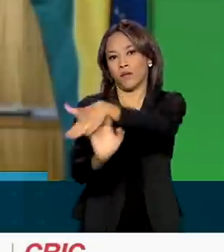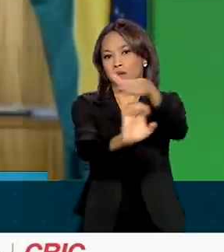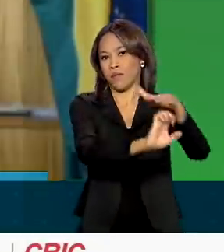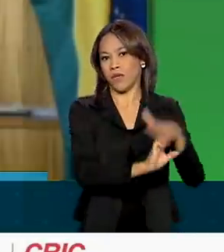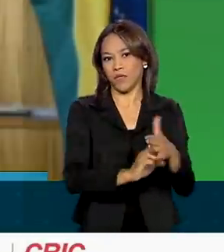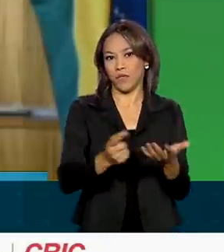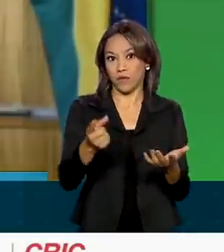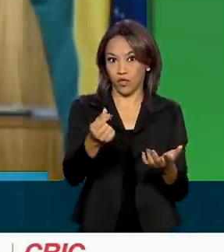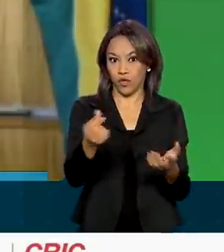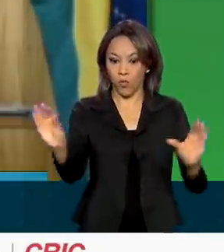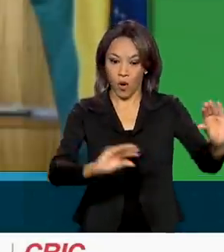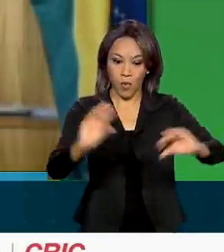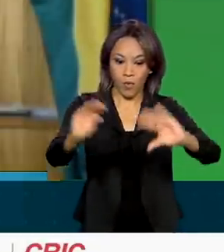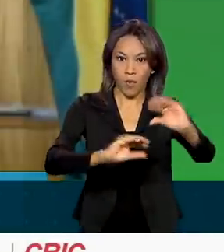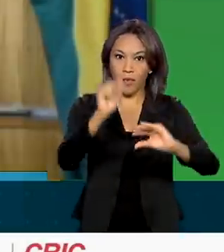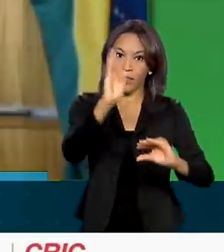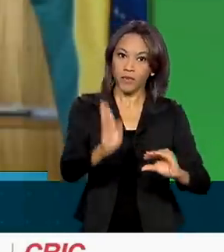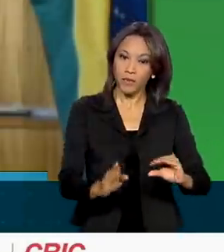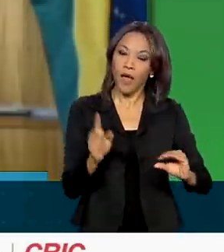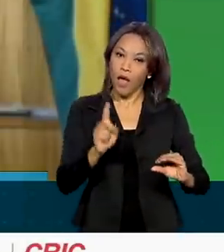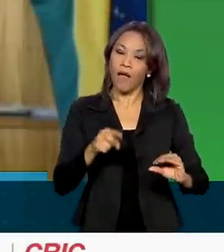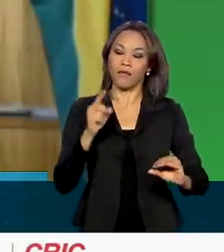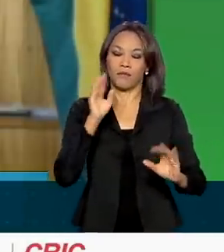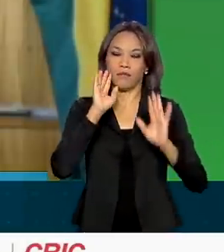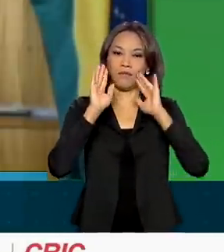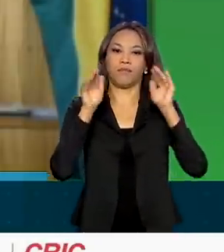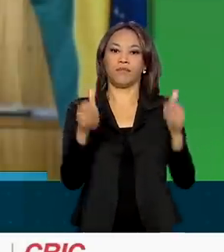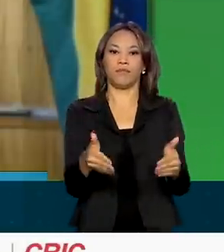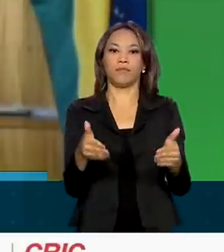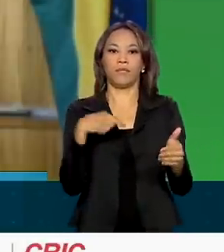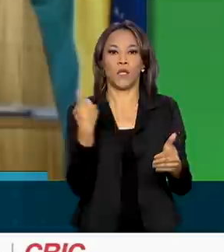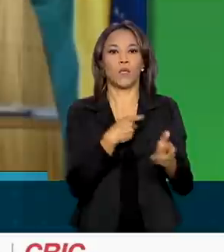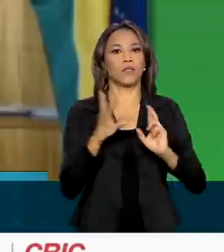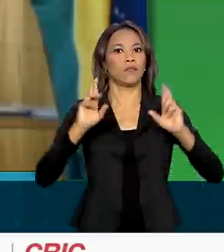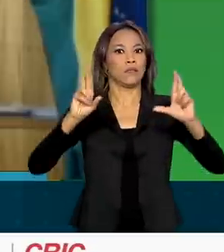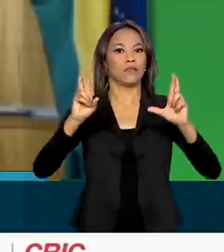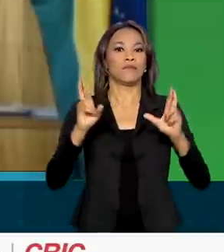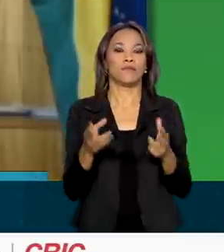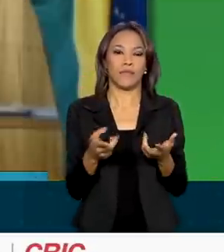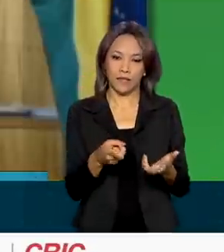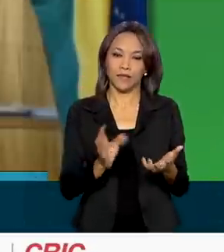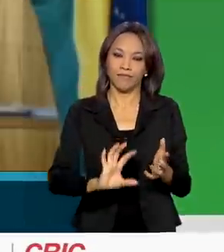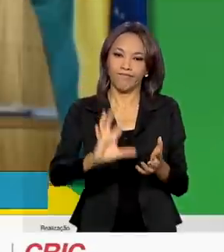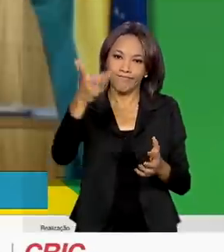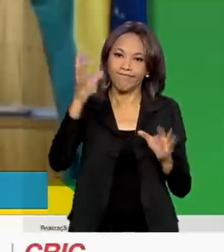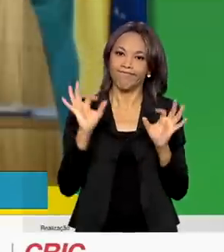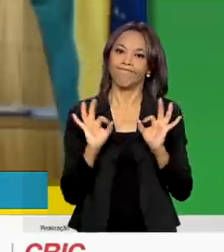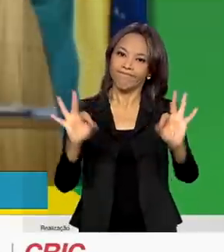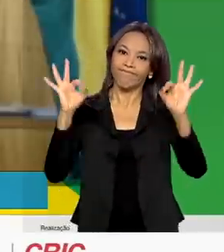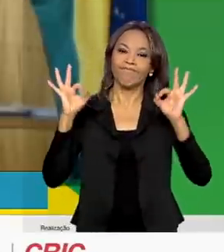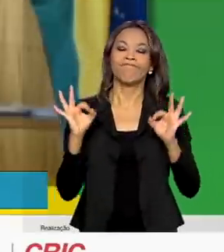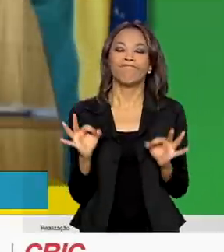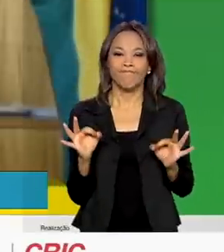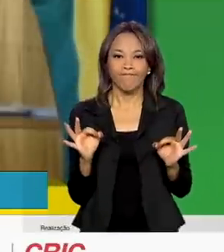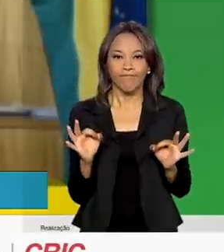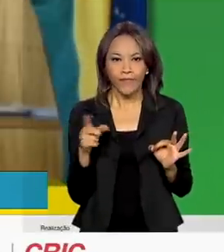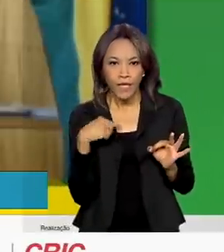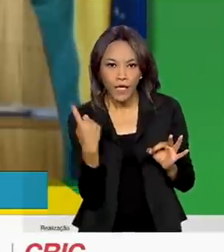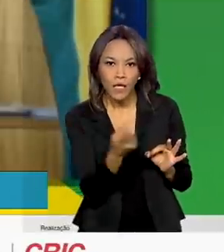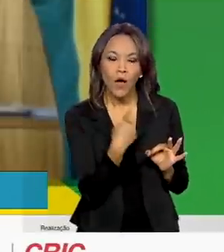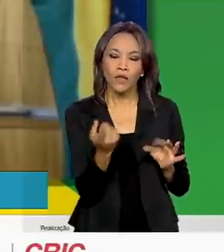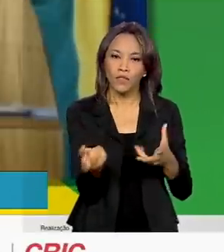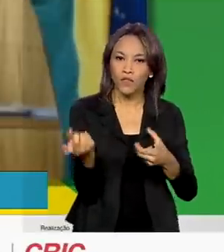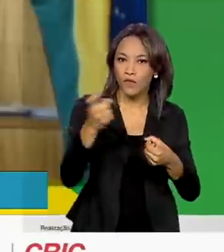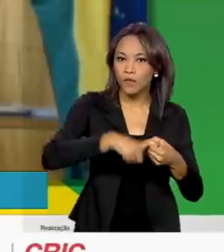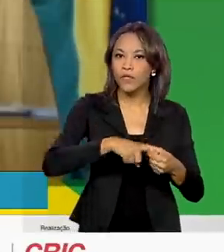desafio à frente e nós esperamos que isso aconteça à medida que nós retomamos